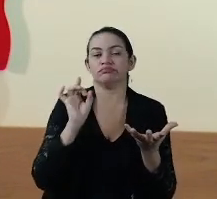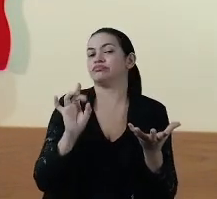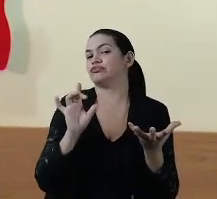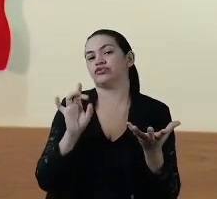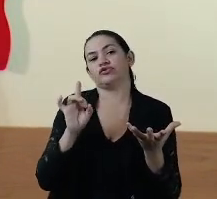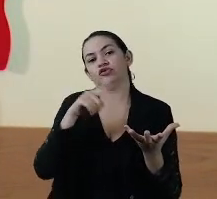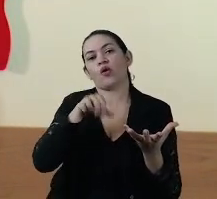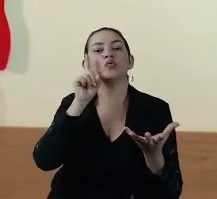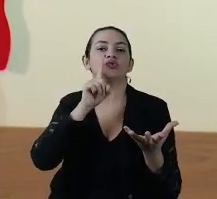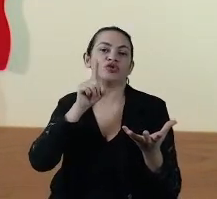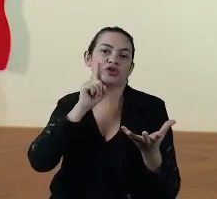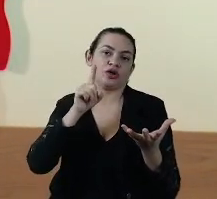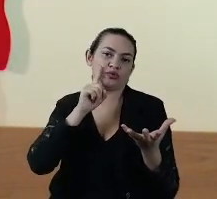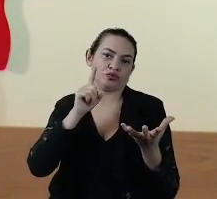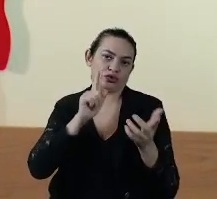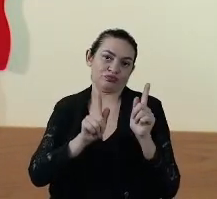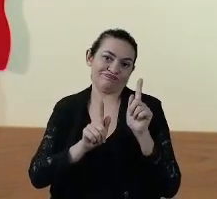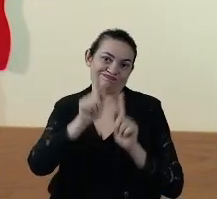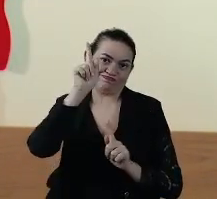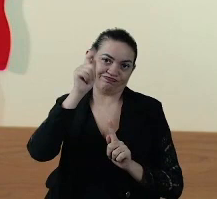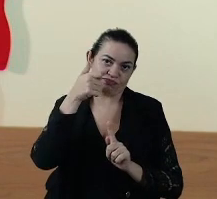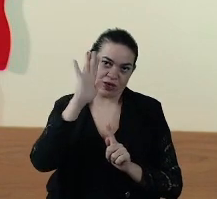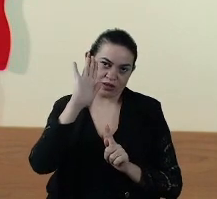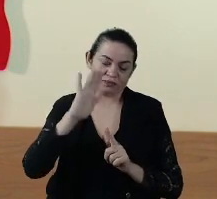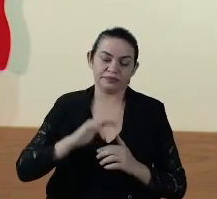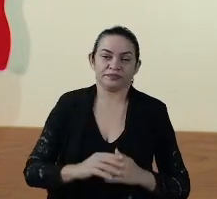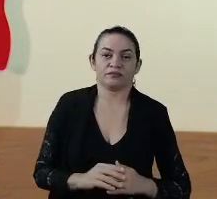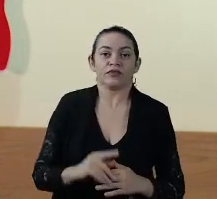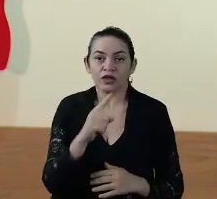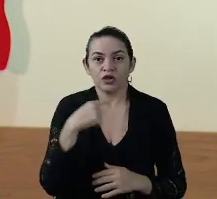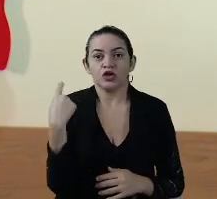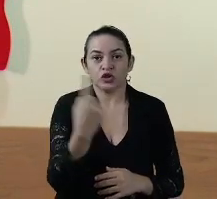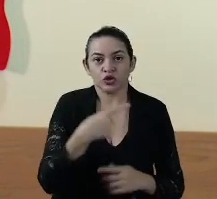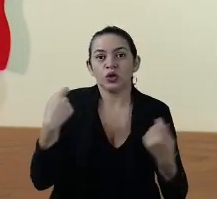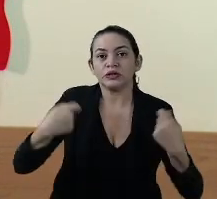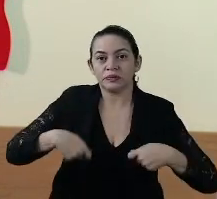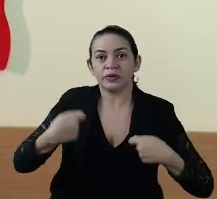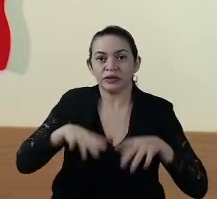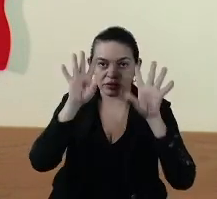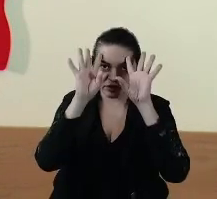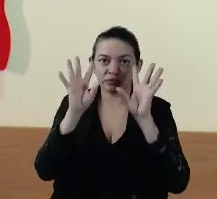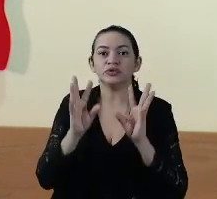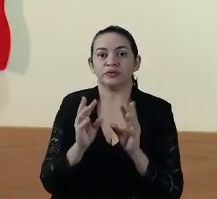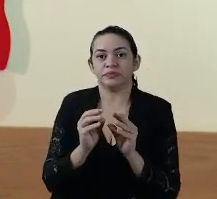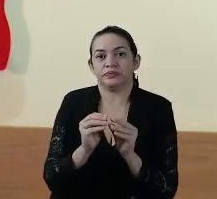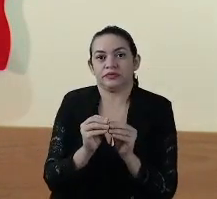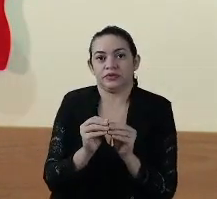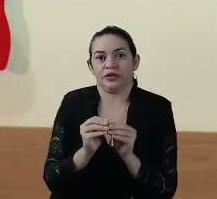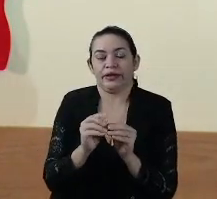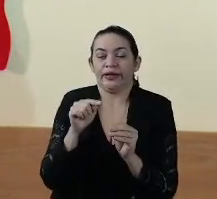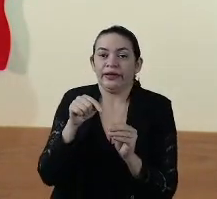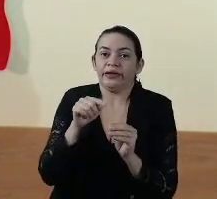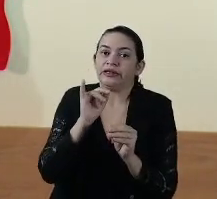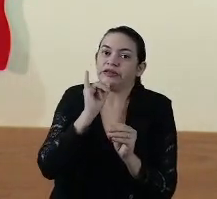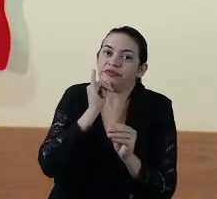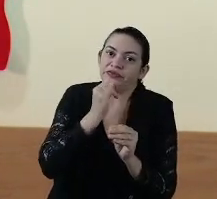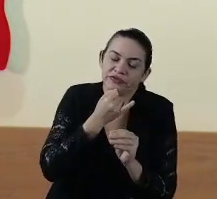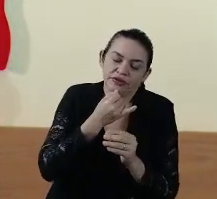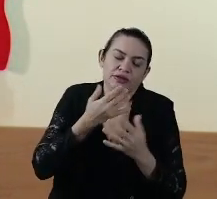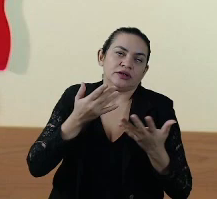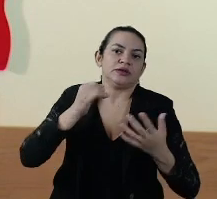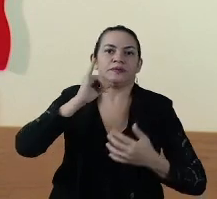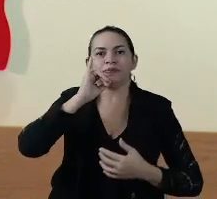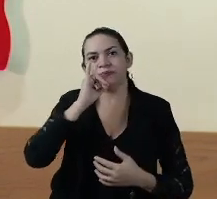apenas os Estados Unidos. Nós precisamos, portanto, compreender que, infelizmente,